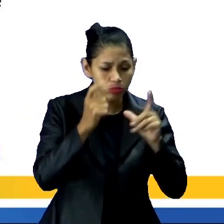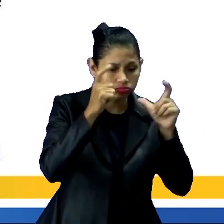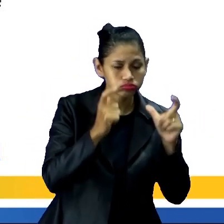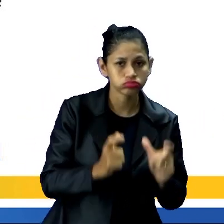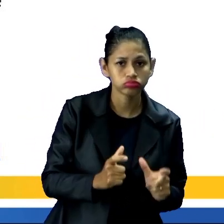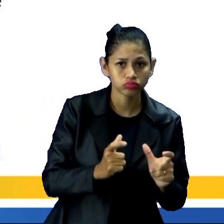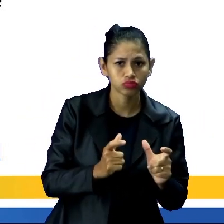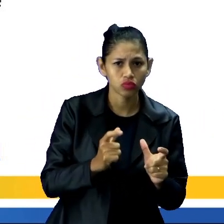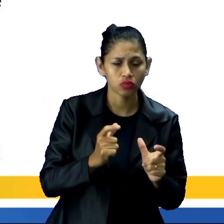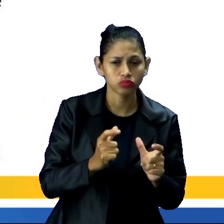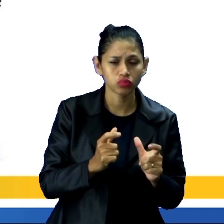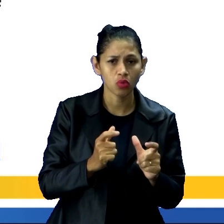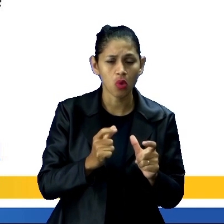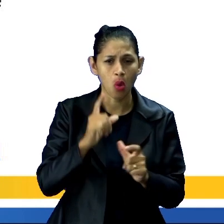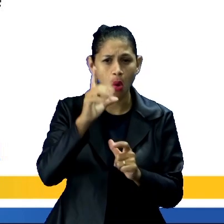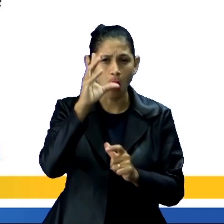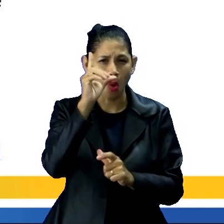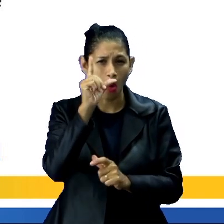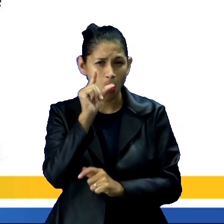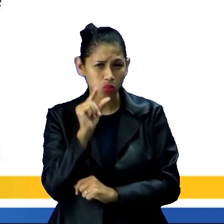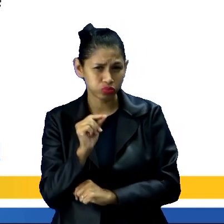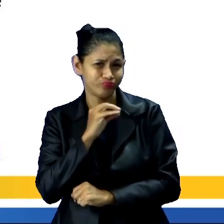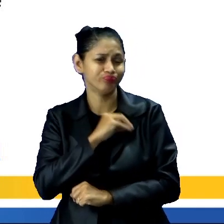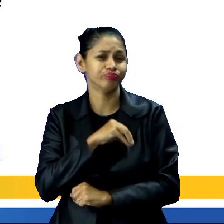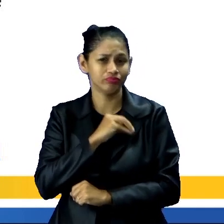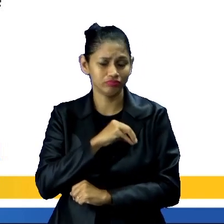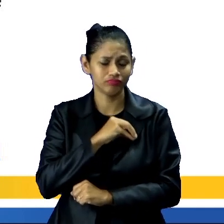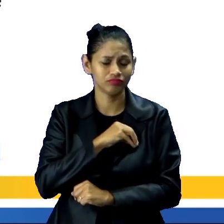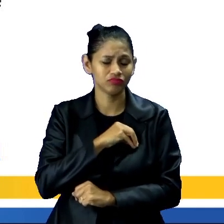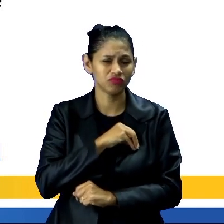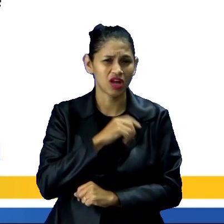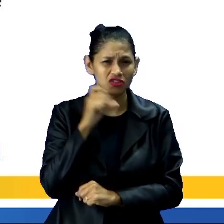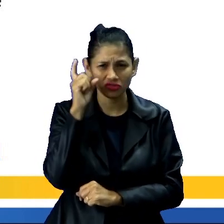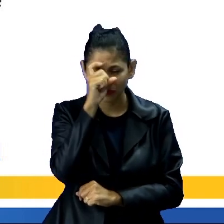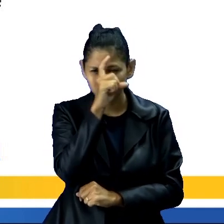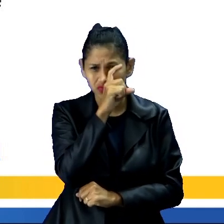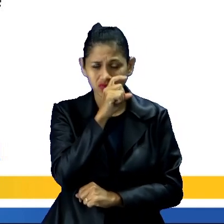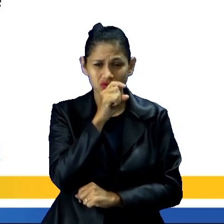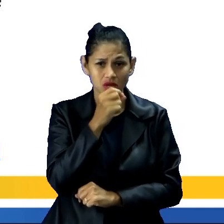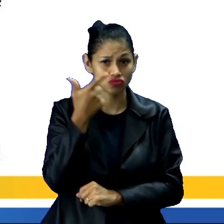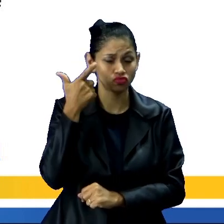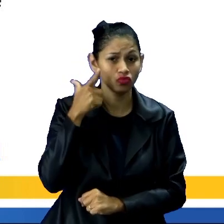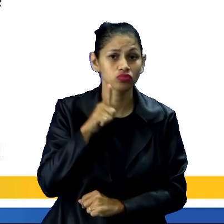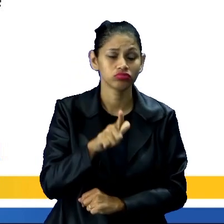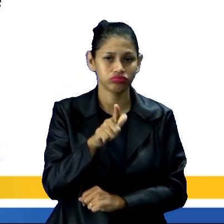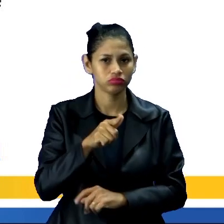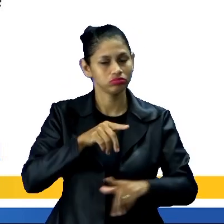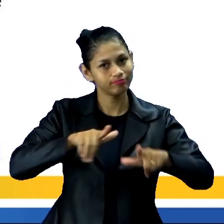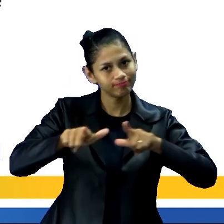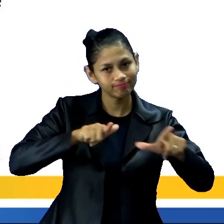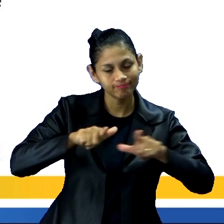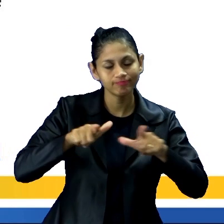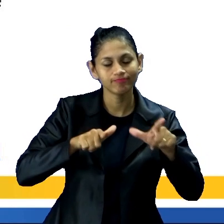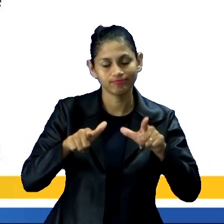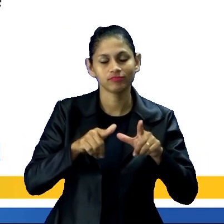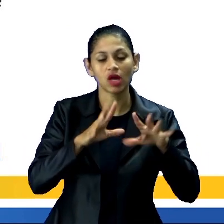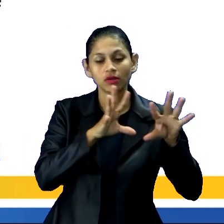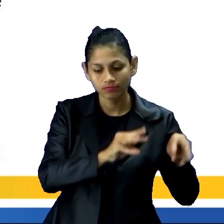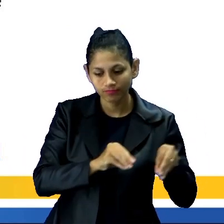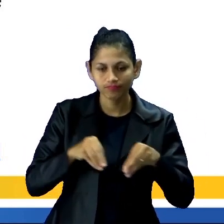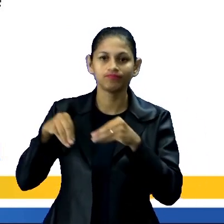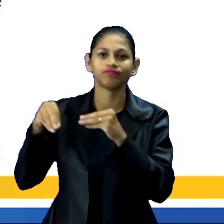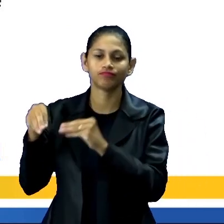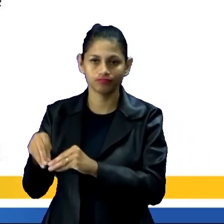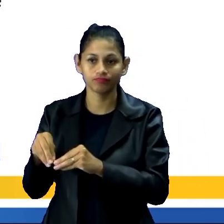ou mesmo as dificuldades de conseguir emprego levam muitas famílias a migrar. Essas pessoas se mudam para lugares que